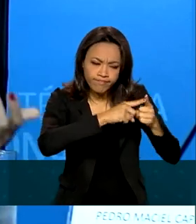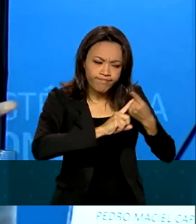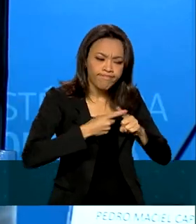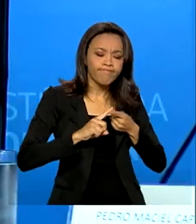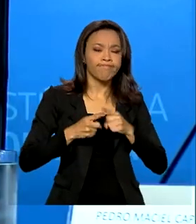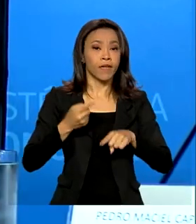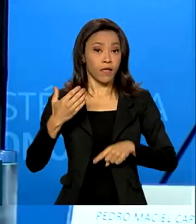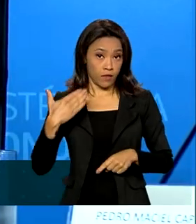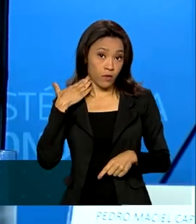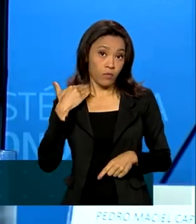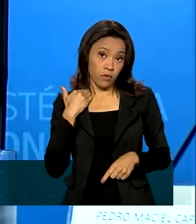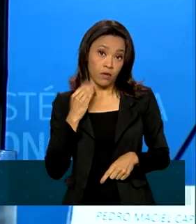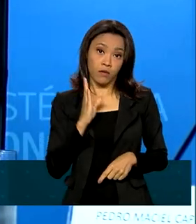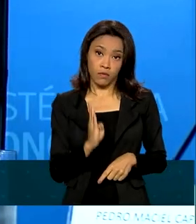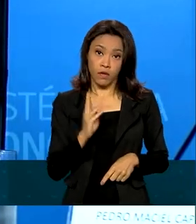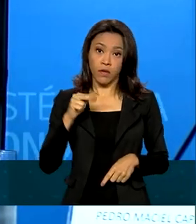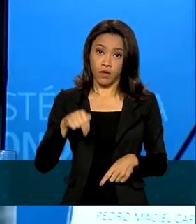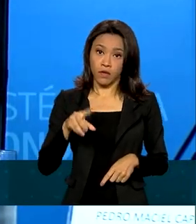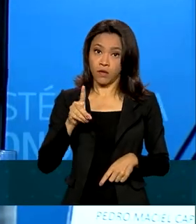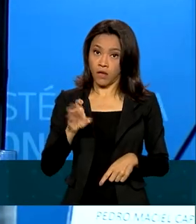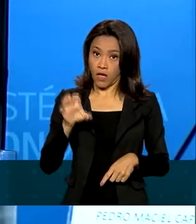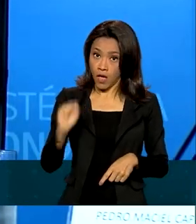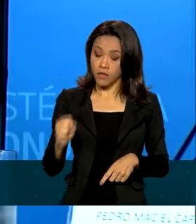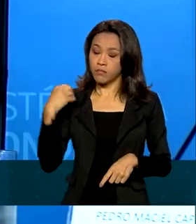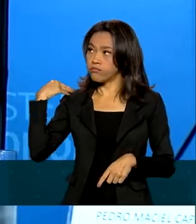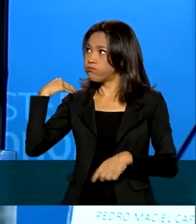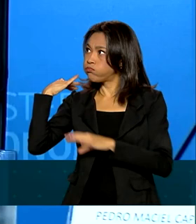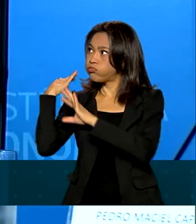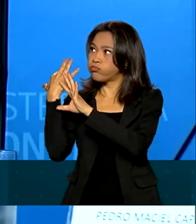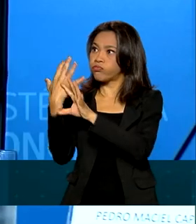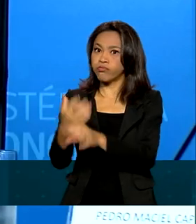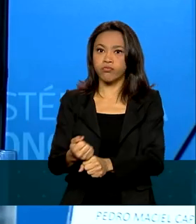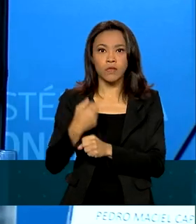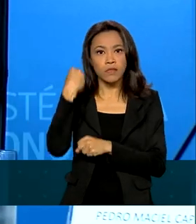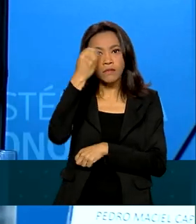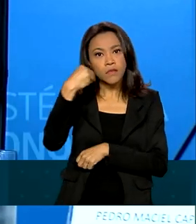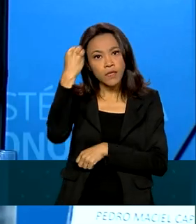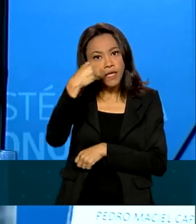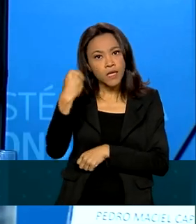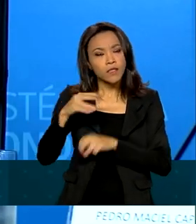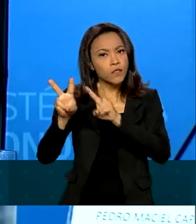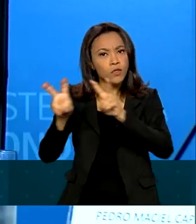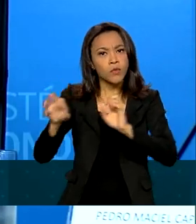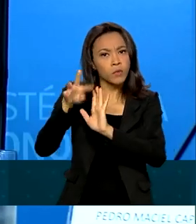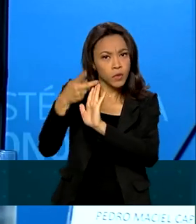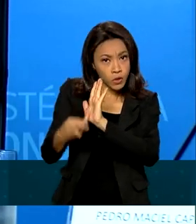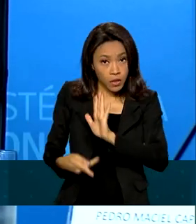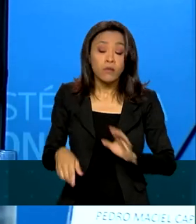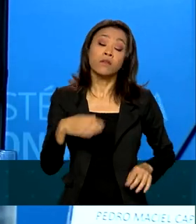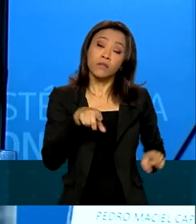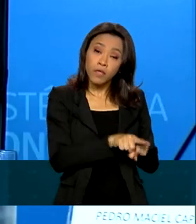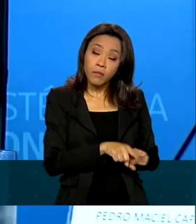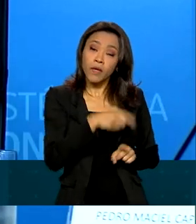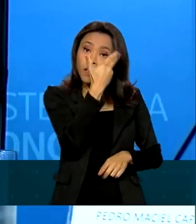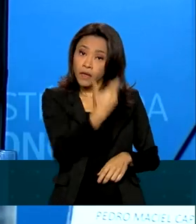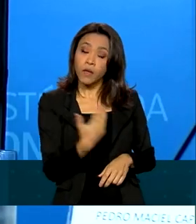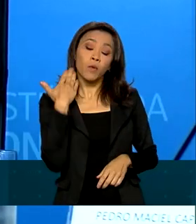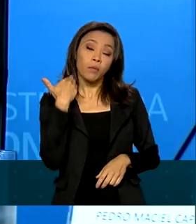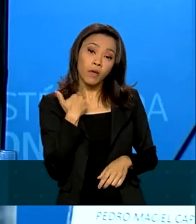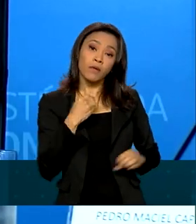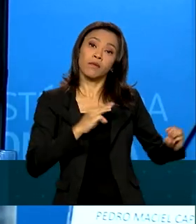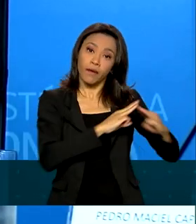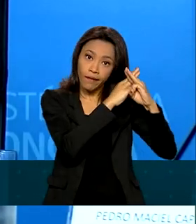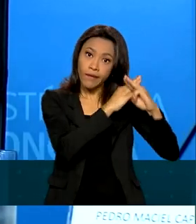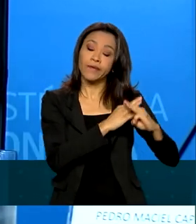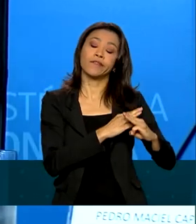com a sua experiência aí já de décadas nesse setor de estruturação de projetos, e a Caixa também com essa experiência também